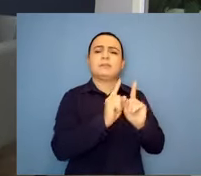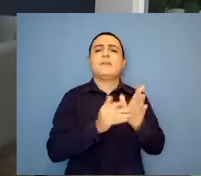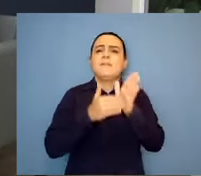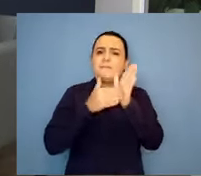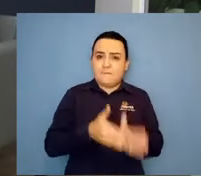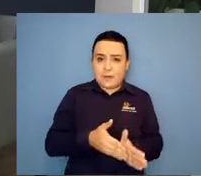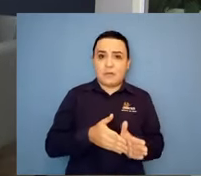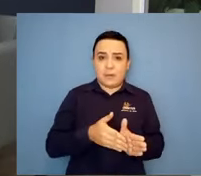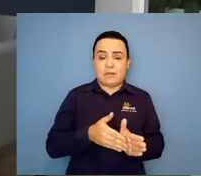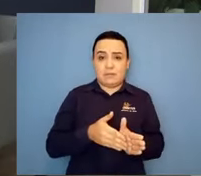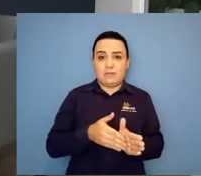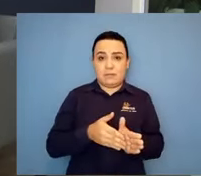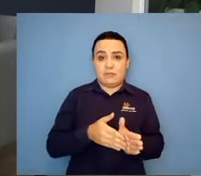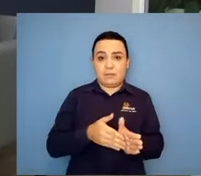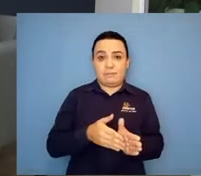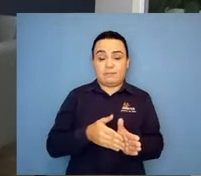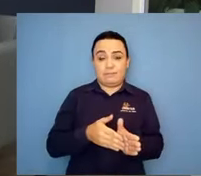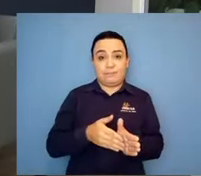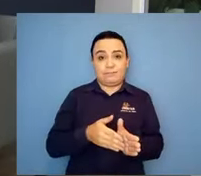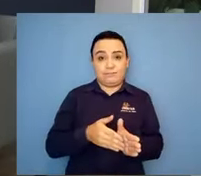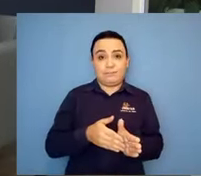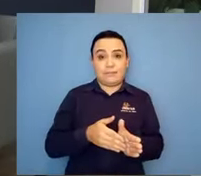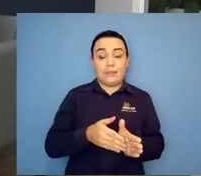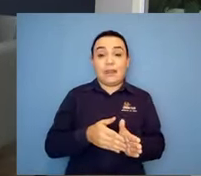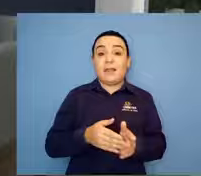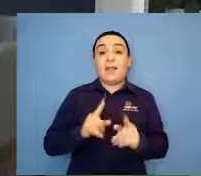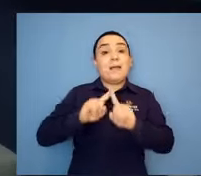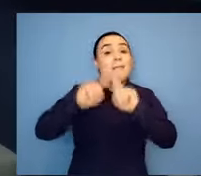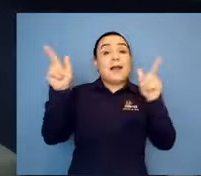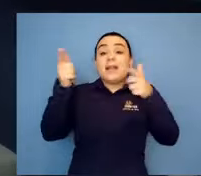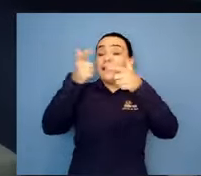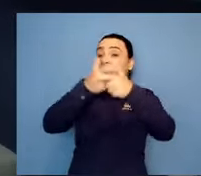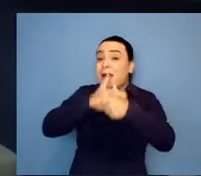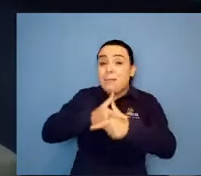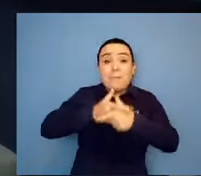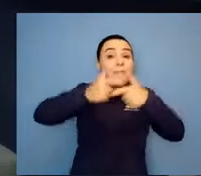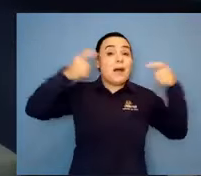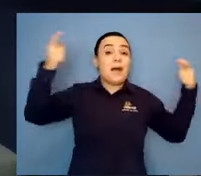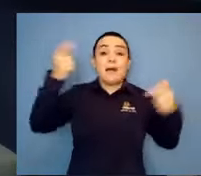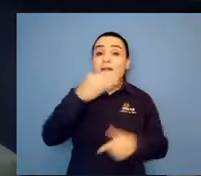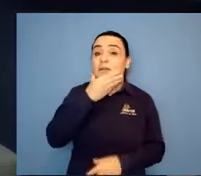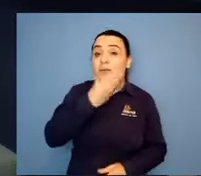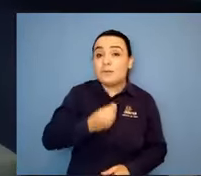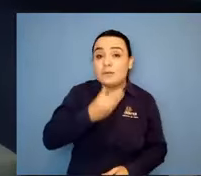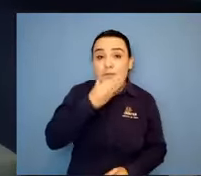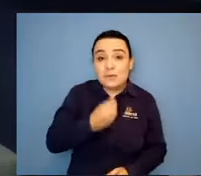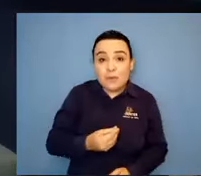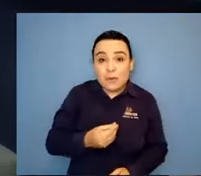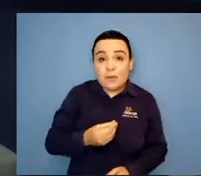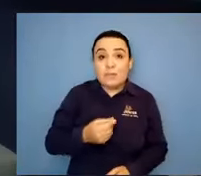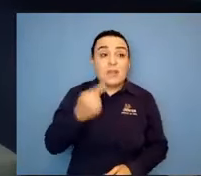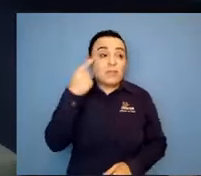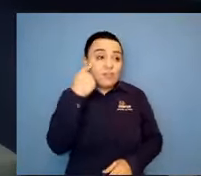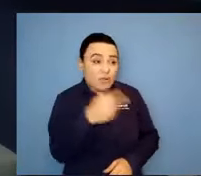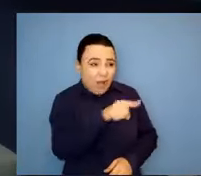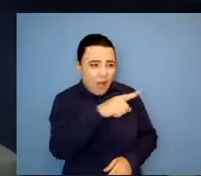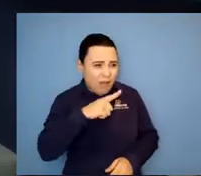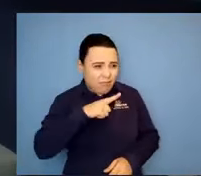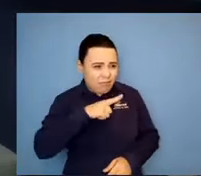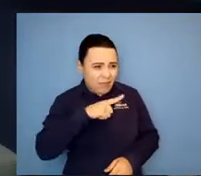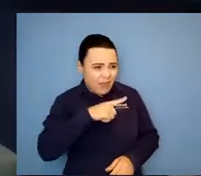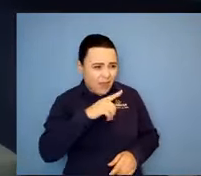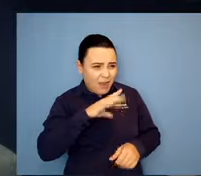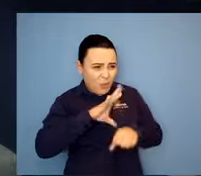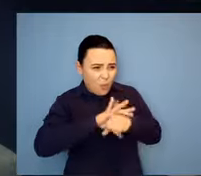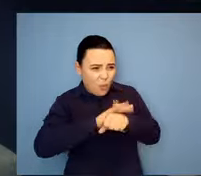dois, três especiais, não é um só. Se vejo. E vivem na bolha. Então, as mães hoje,